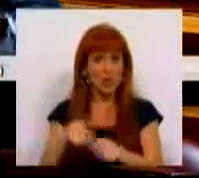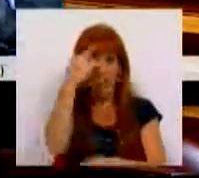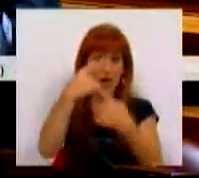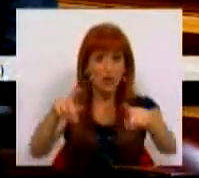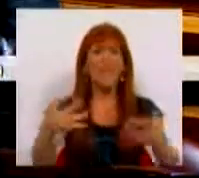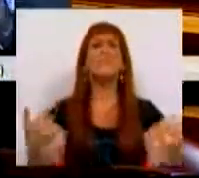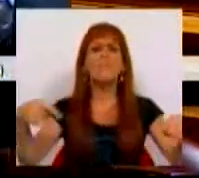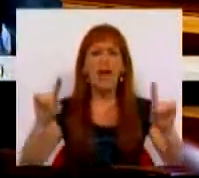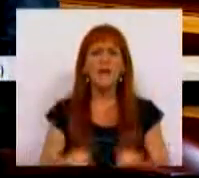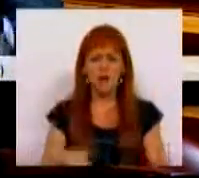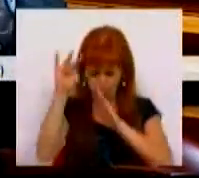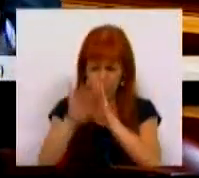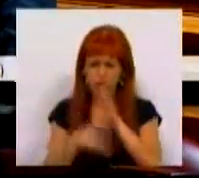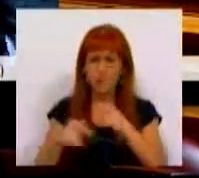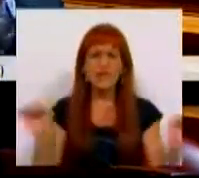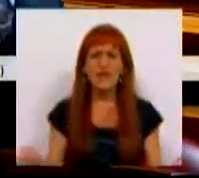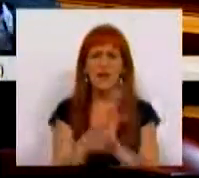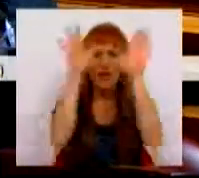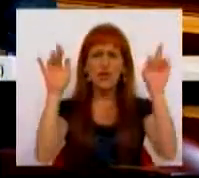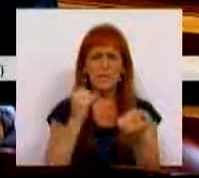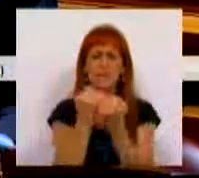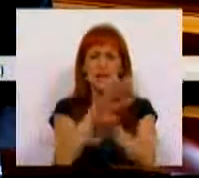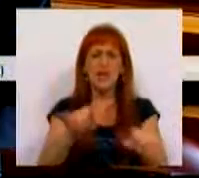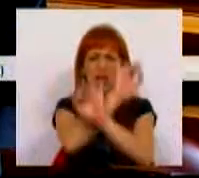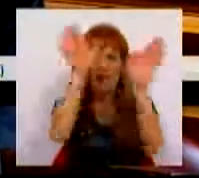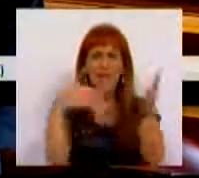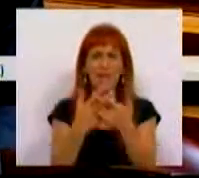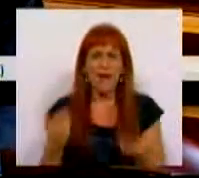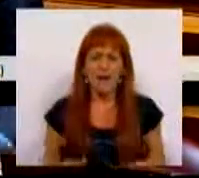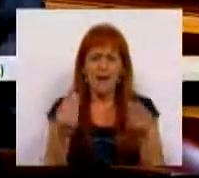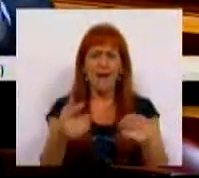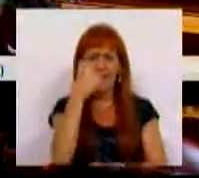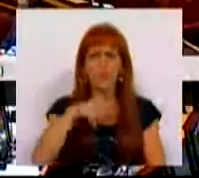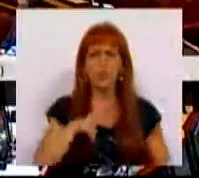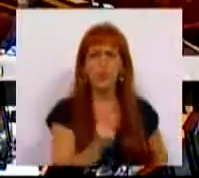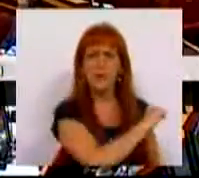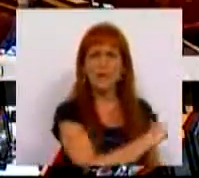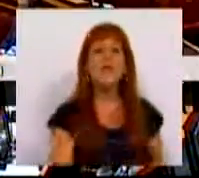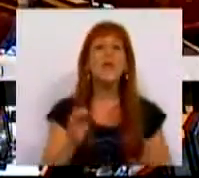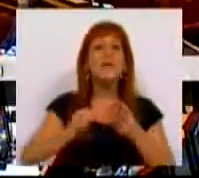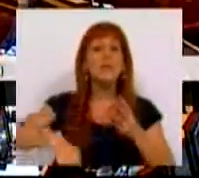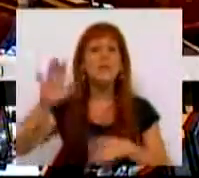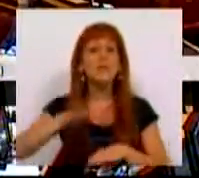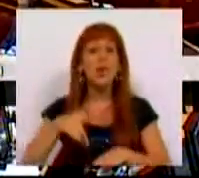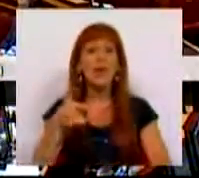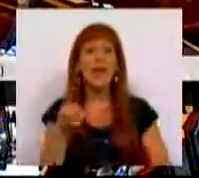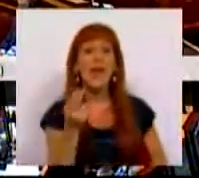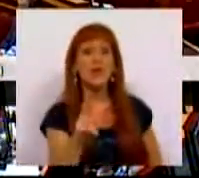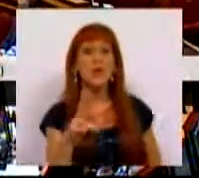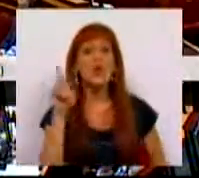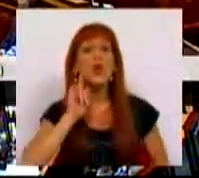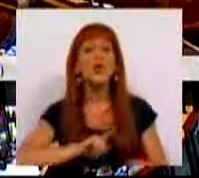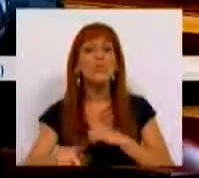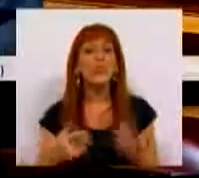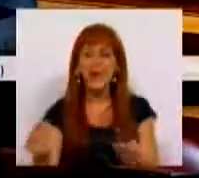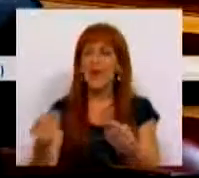opiniões diferentes, mas haverá um programa claro e uma mensagem clara a apresentar aos portugueses. Finalmente, quanto à TSU, Sra.